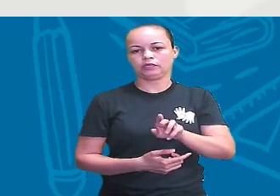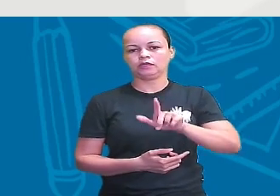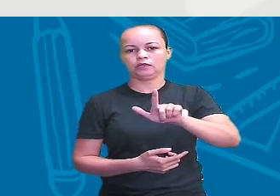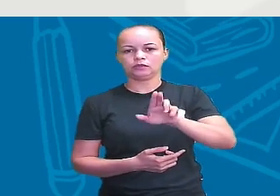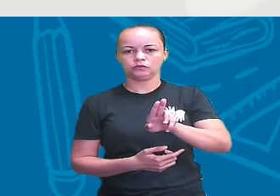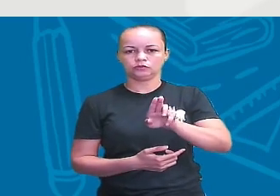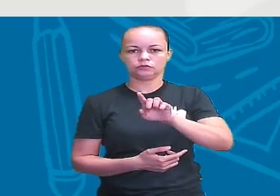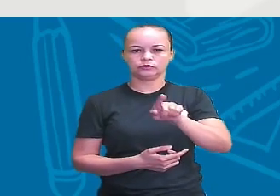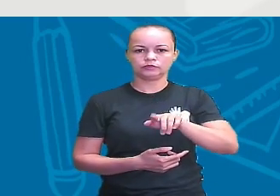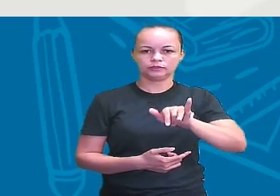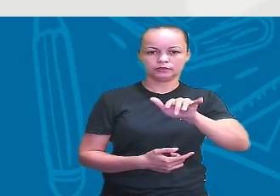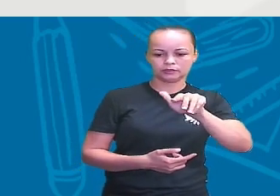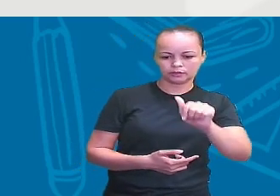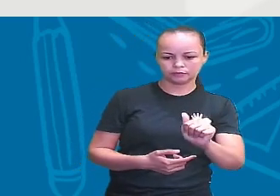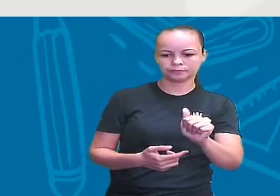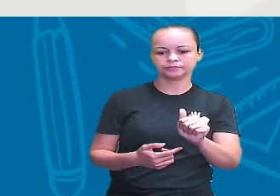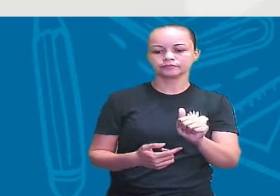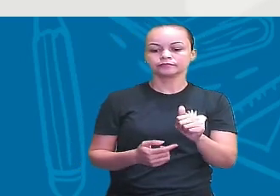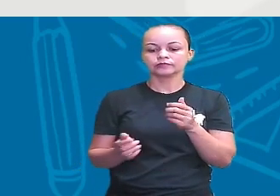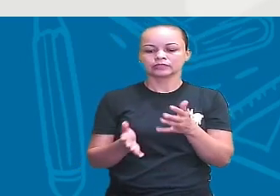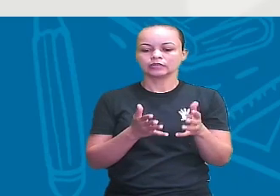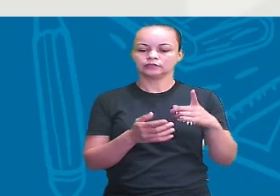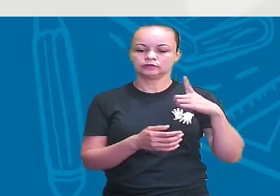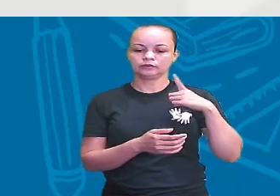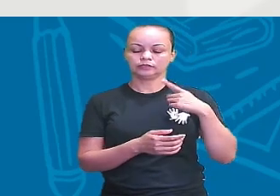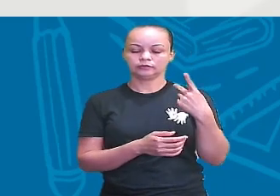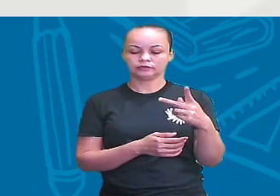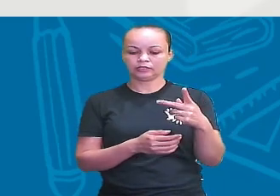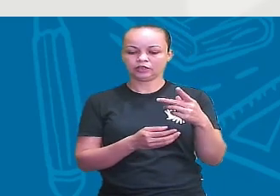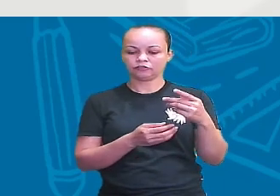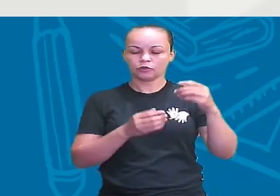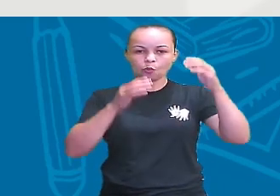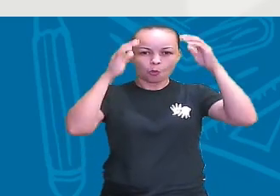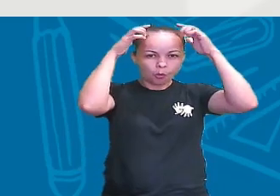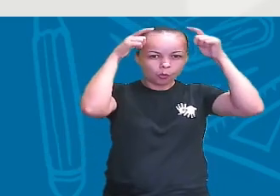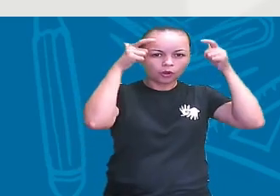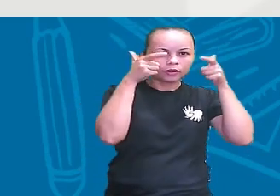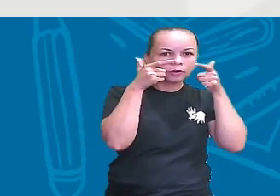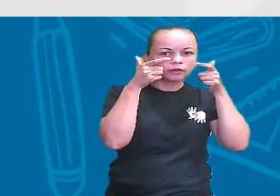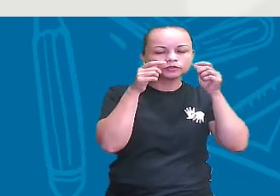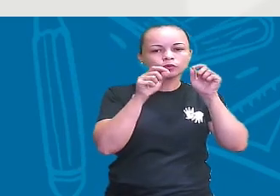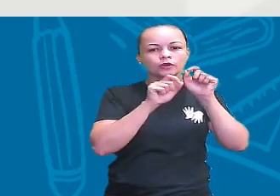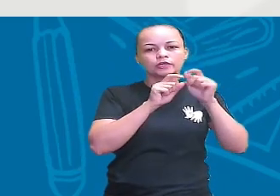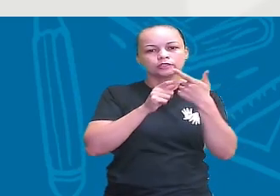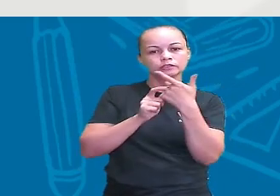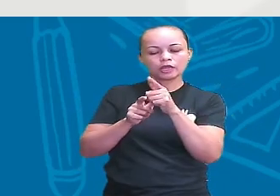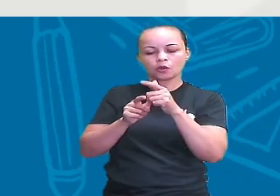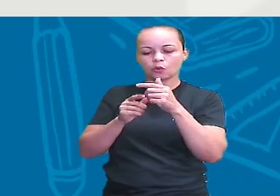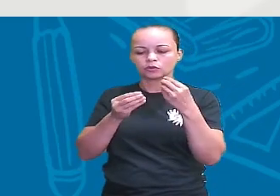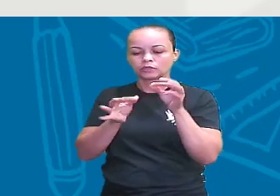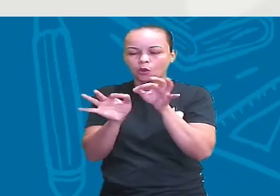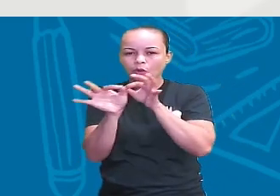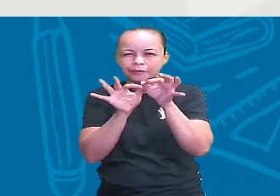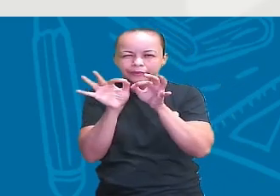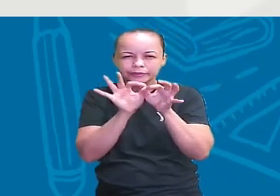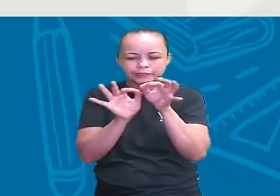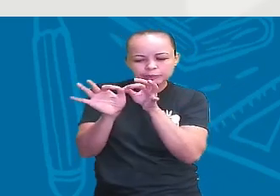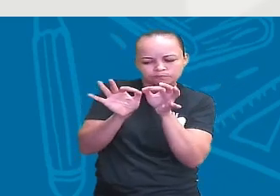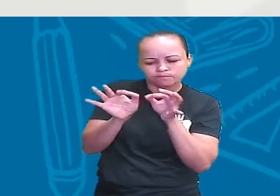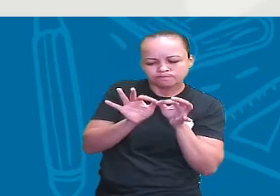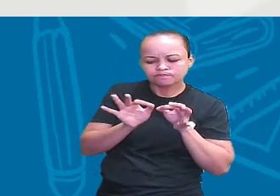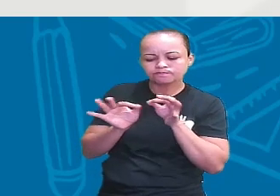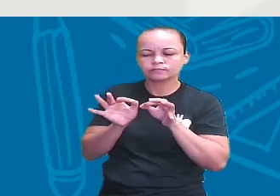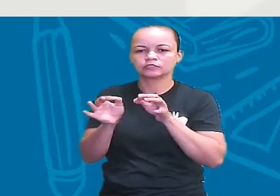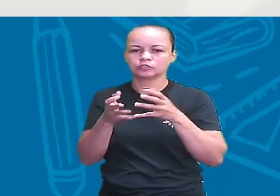lado, a gente tem o crânio, né? E do outro, tem a reconstituição, certo? Isso aí estava no museu, certo? Nacional e que,